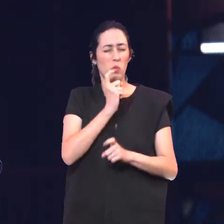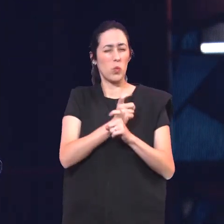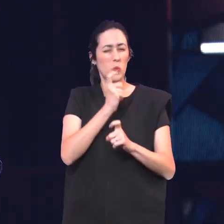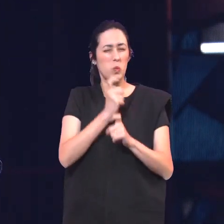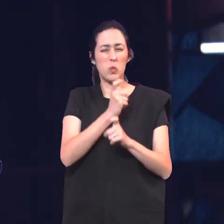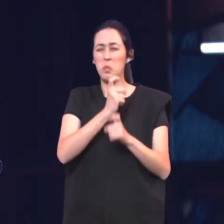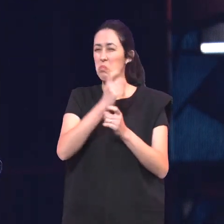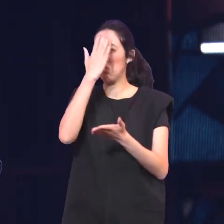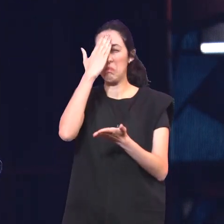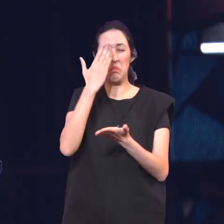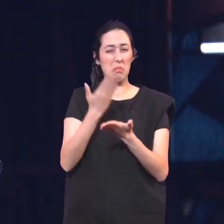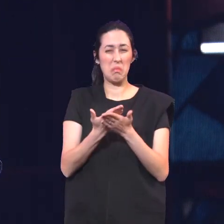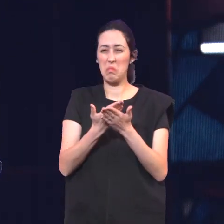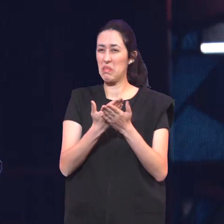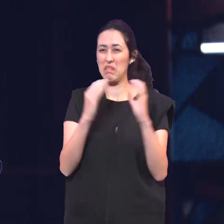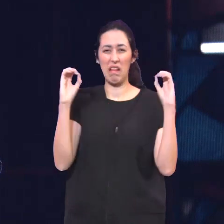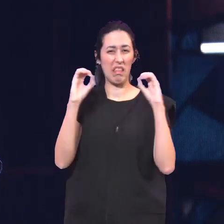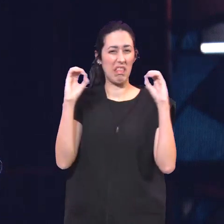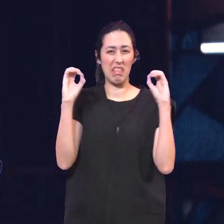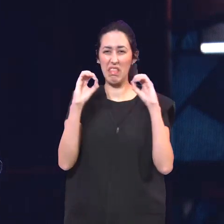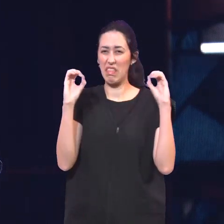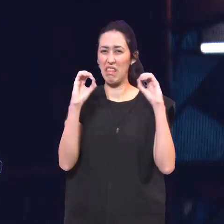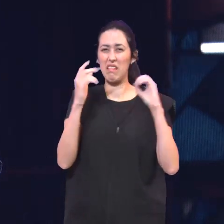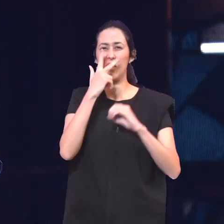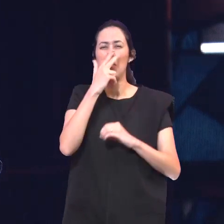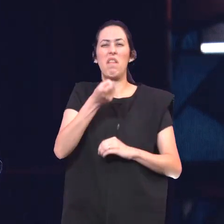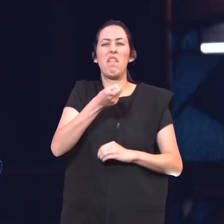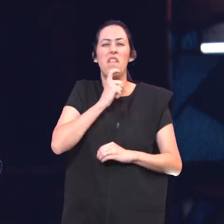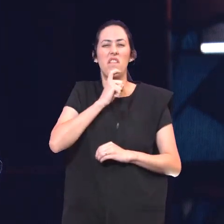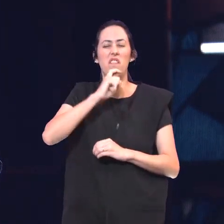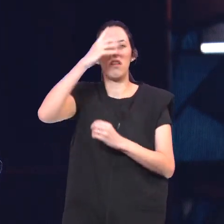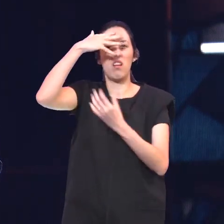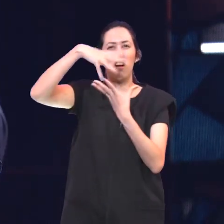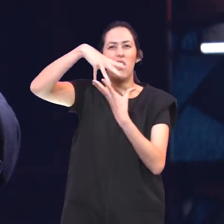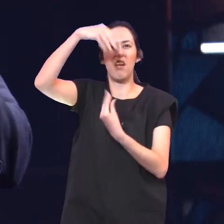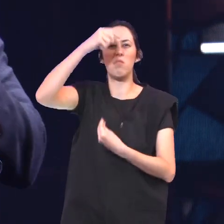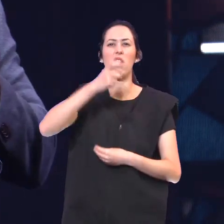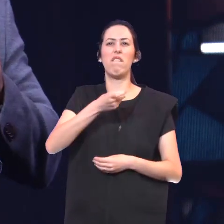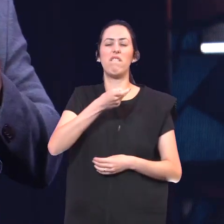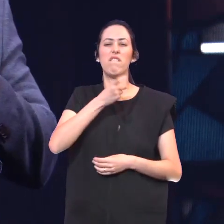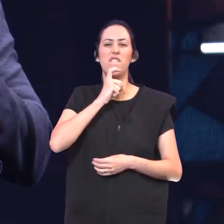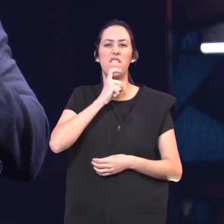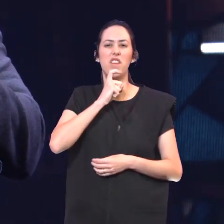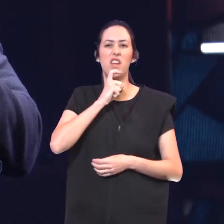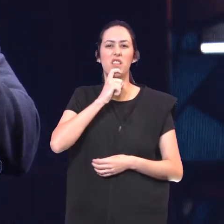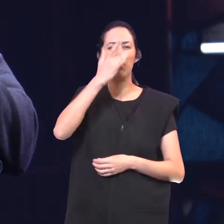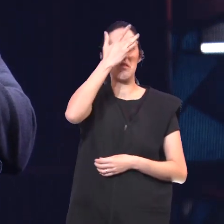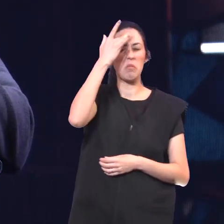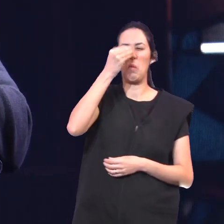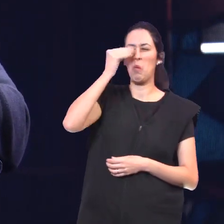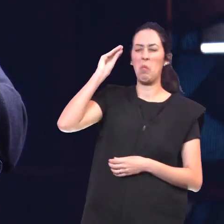Incredulidade Frieza espiritual Rejeição